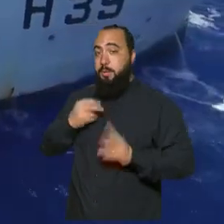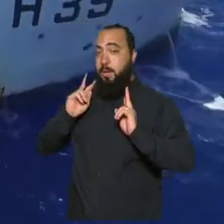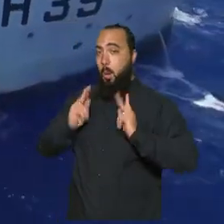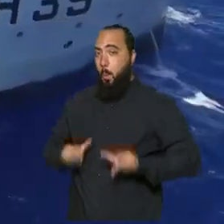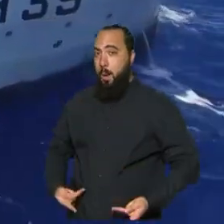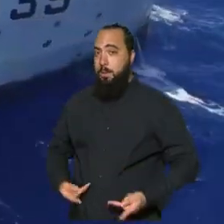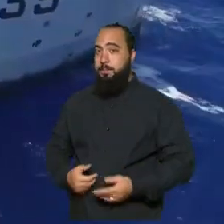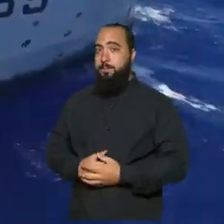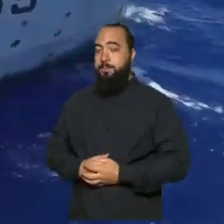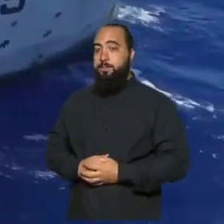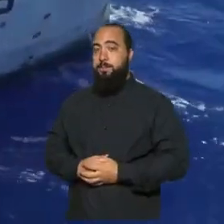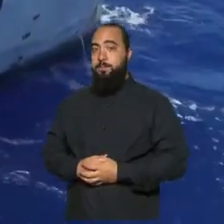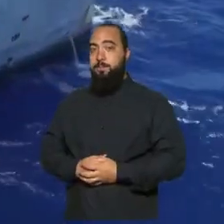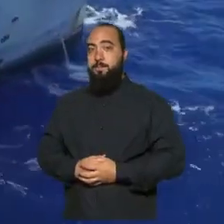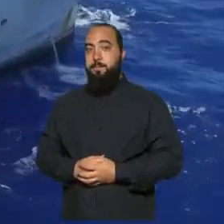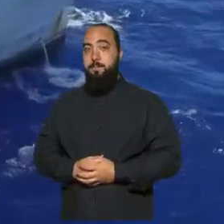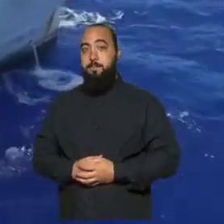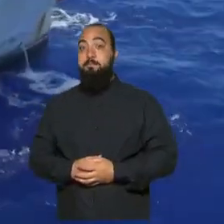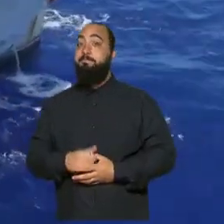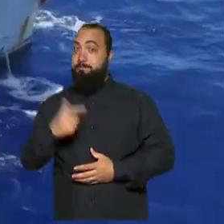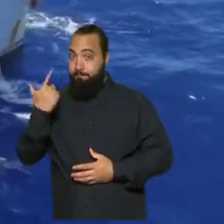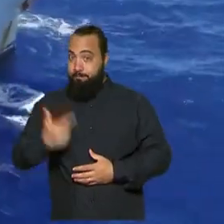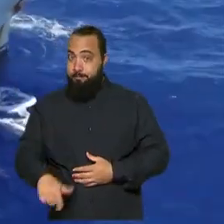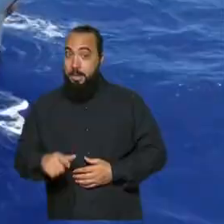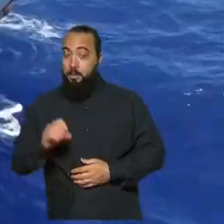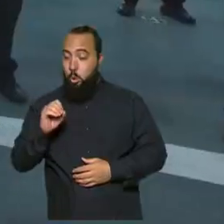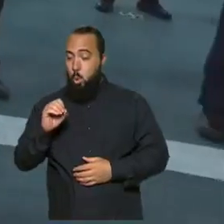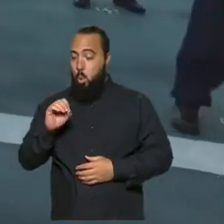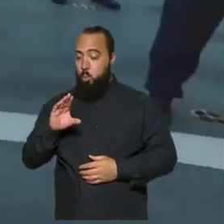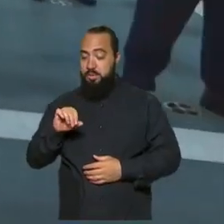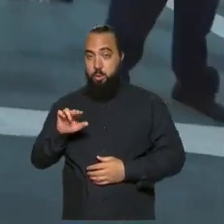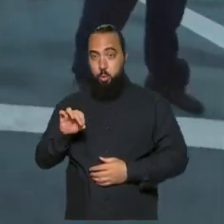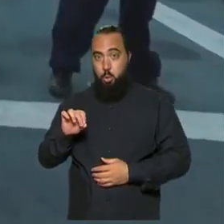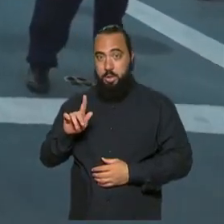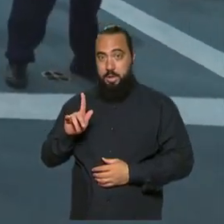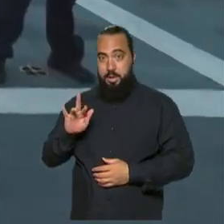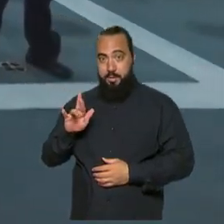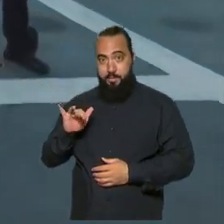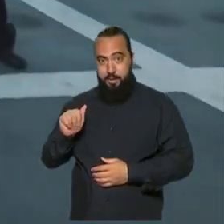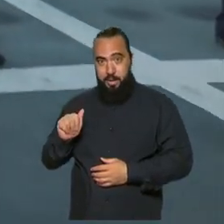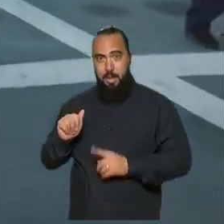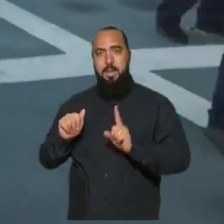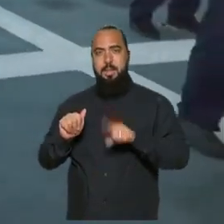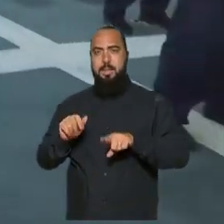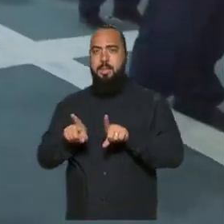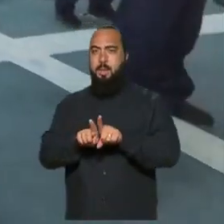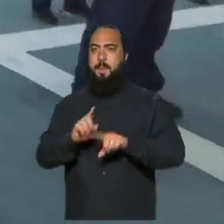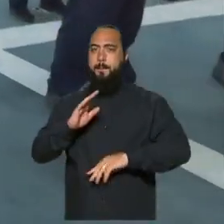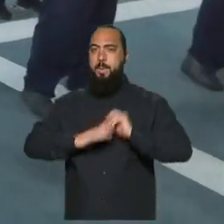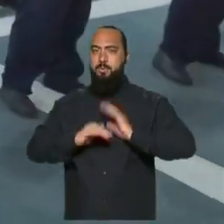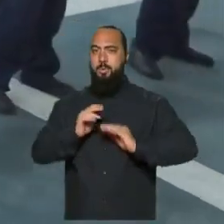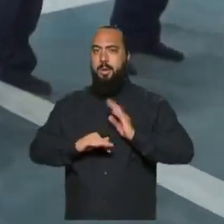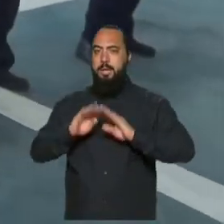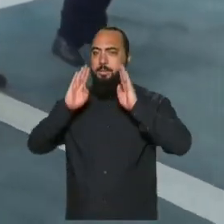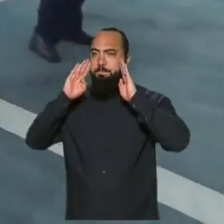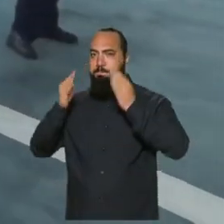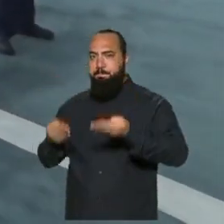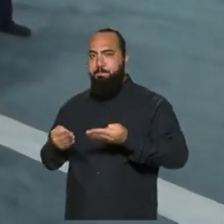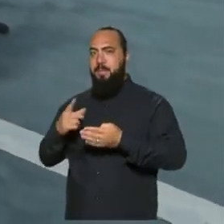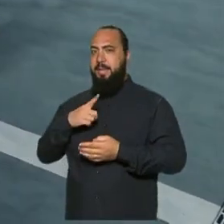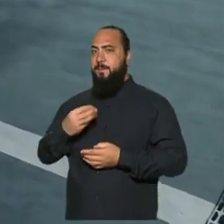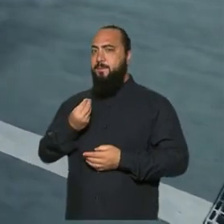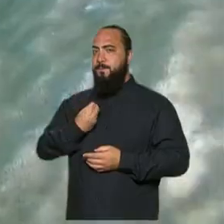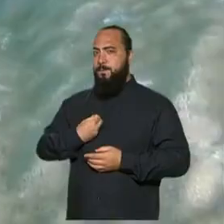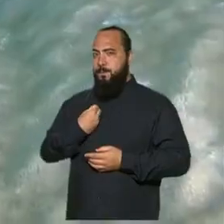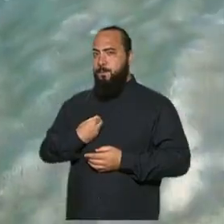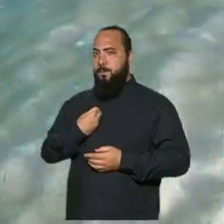Além da oceanografia, as ciências do mar também contam com profissionais que lidam especificamente com a vida nesse ambiente